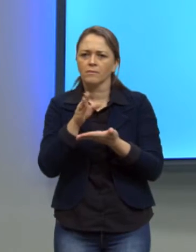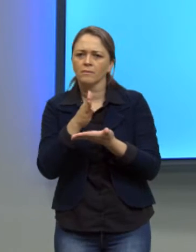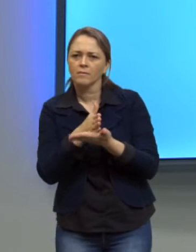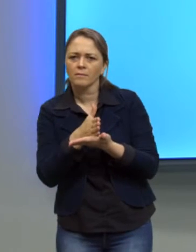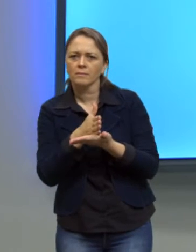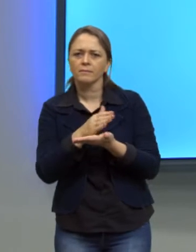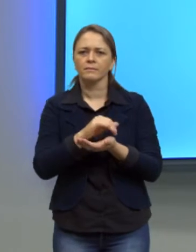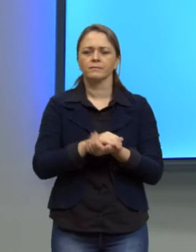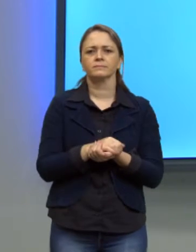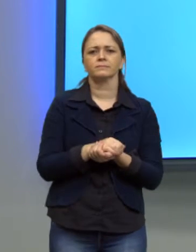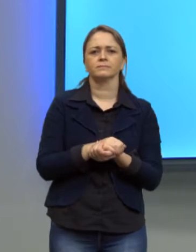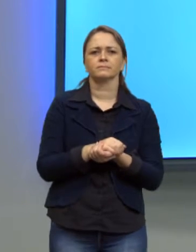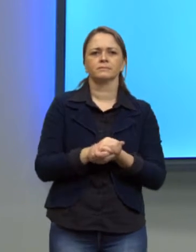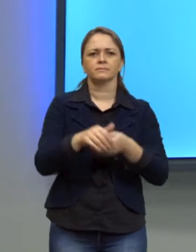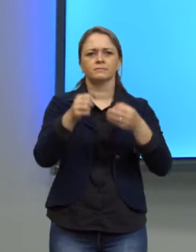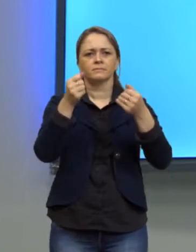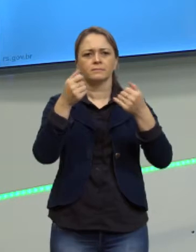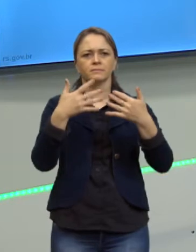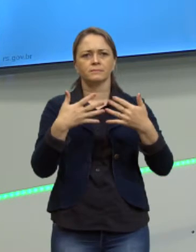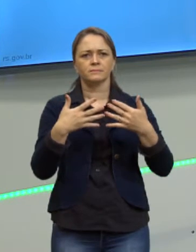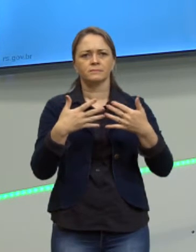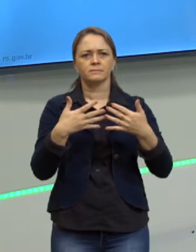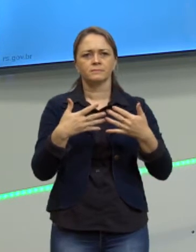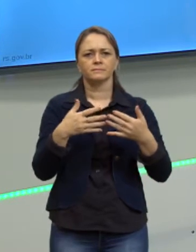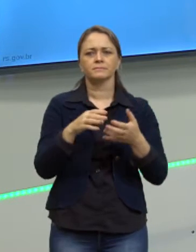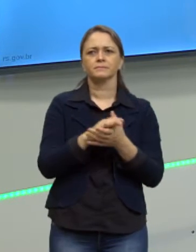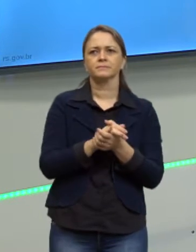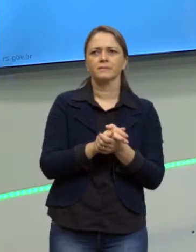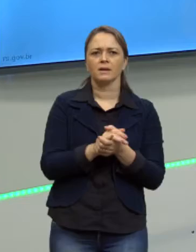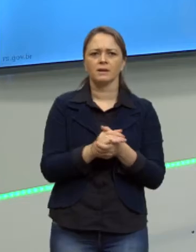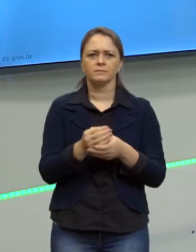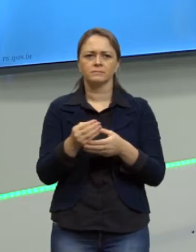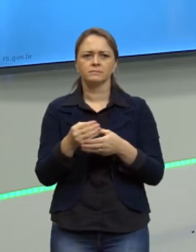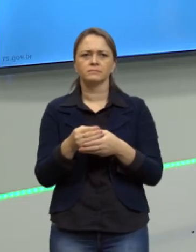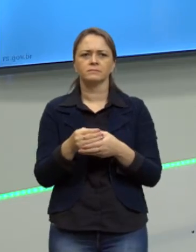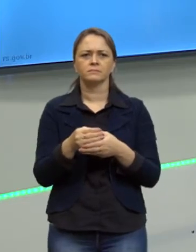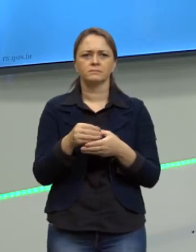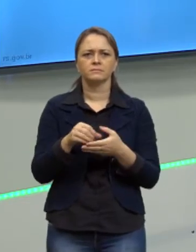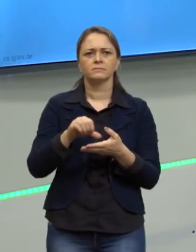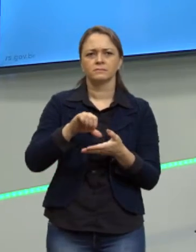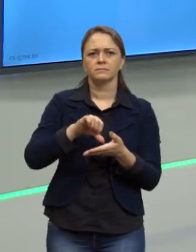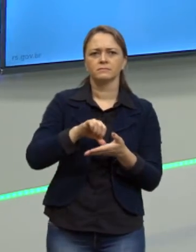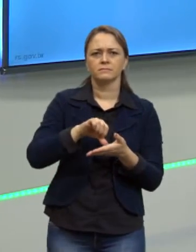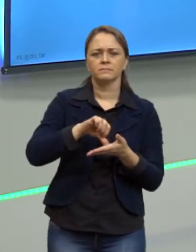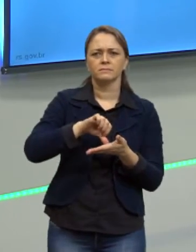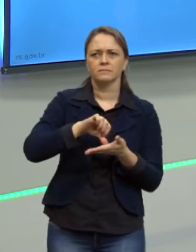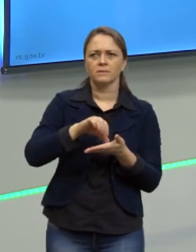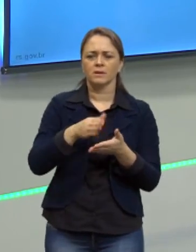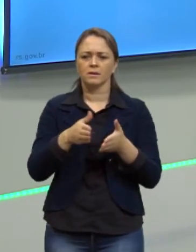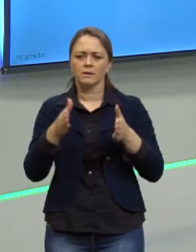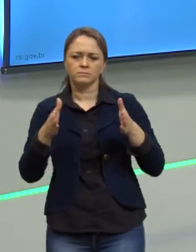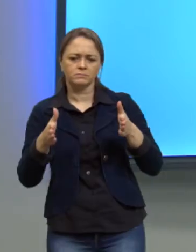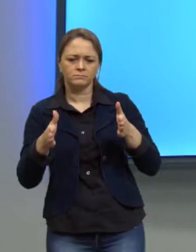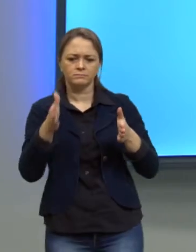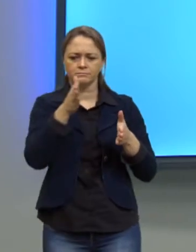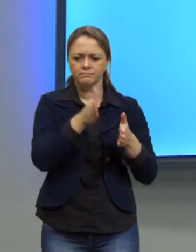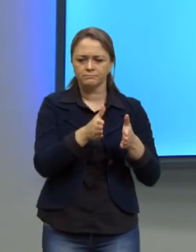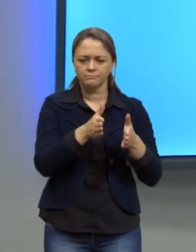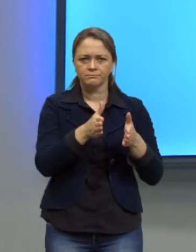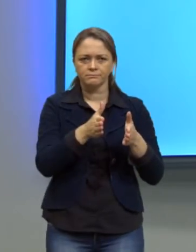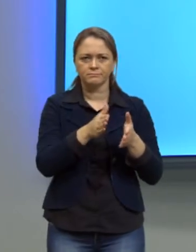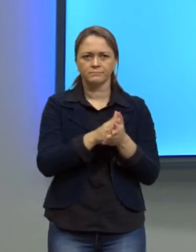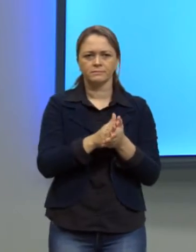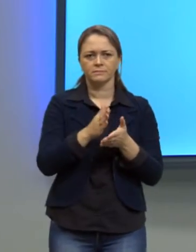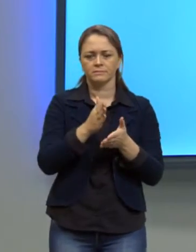Interpolar, eu diria para vocês que é inserir. Certo? É colocar entre termos, porque é para colocar nos